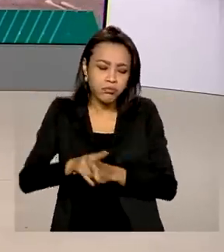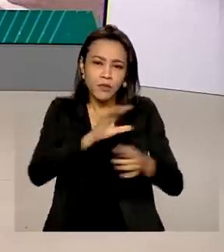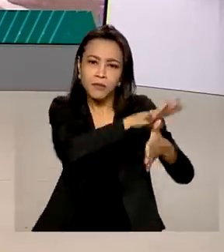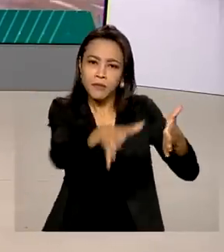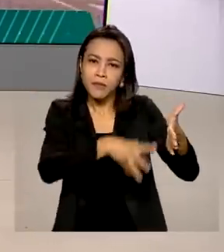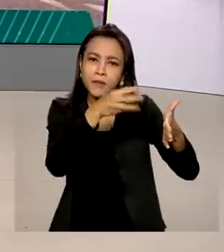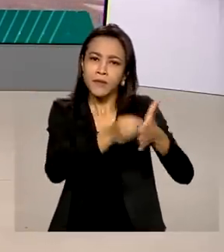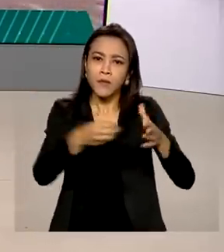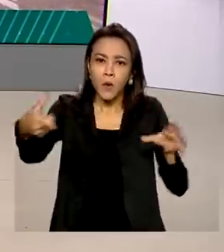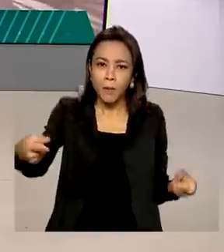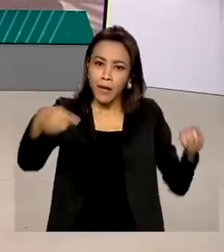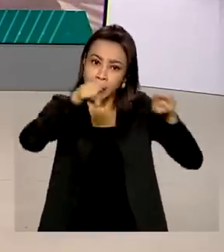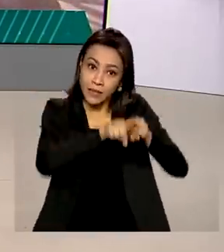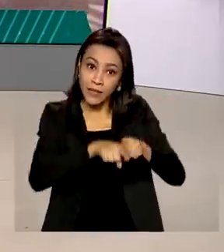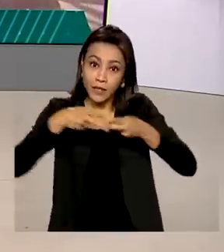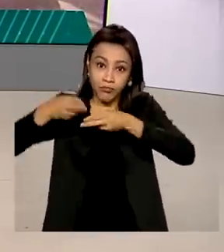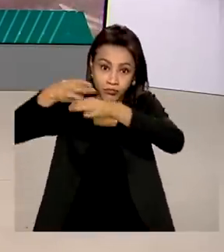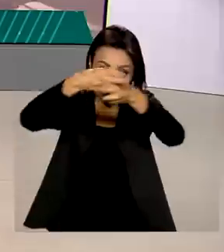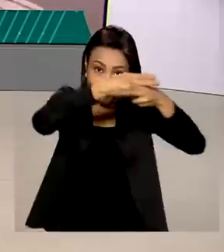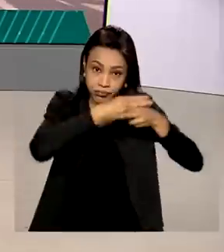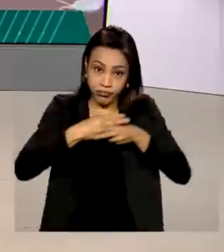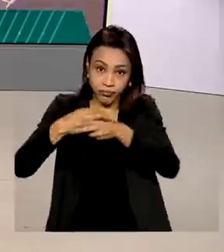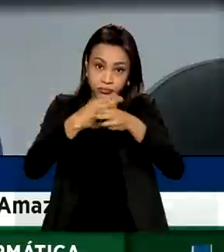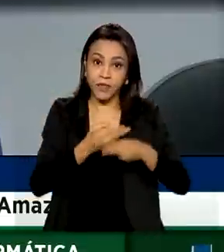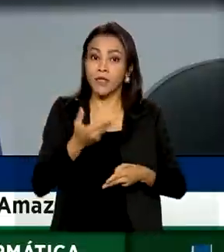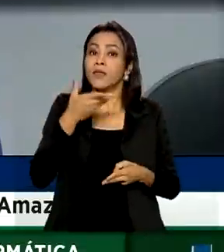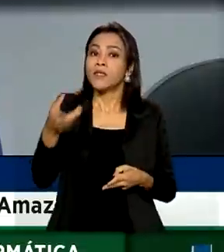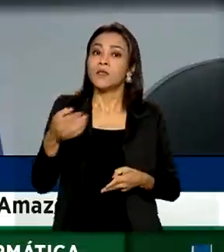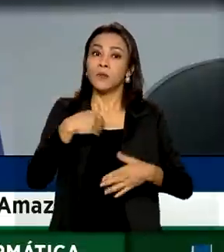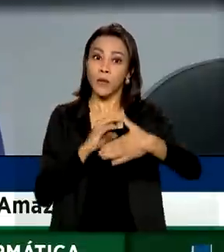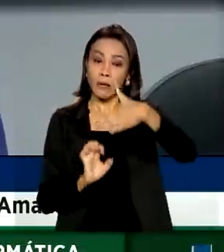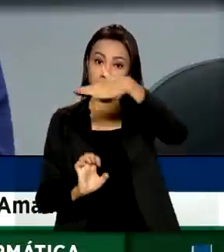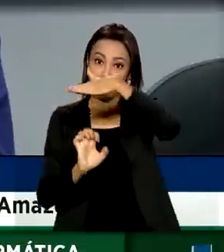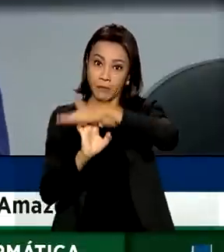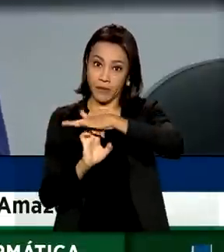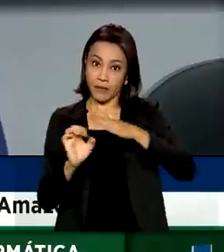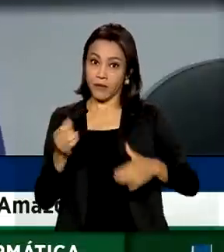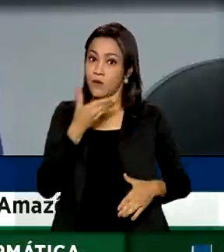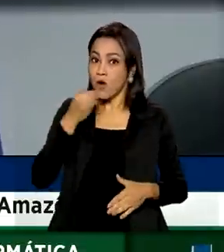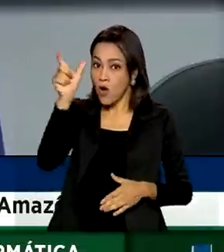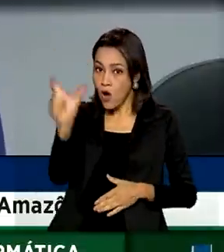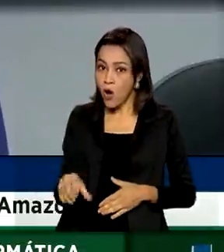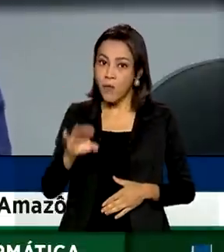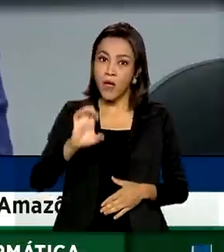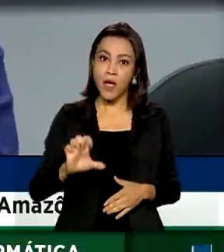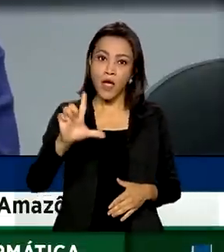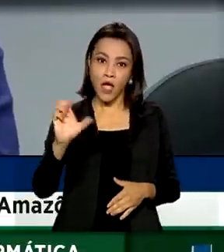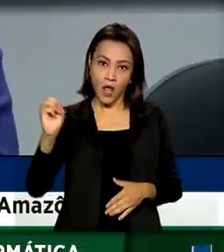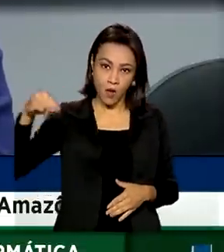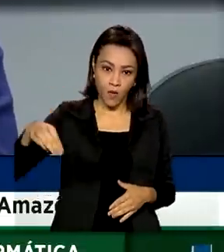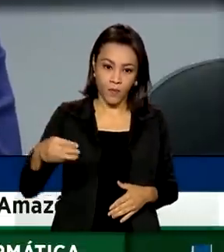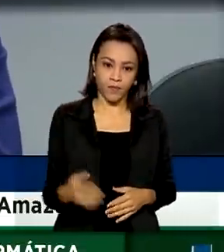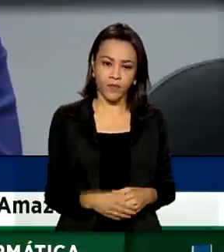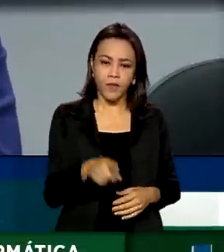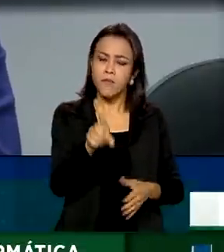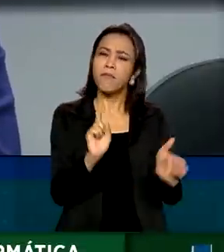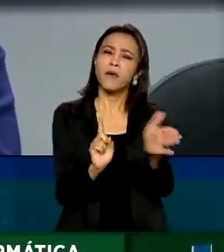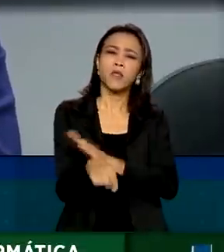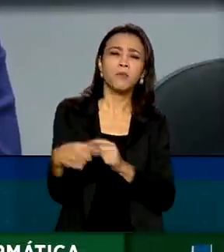satélites Starlink do empresário Elon Musk. Por que o satélite do Elon Musk na Amazônia?